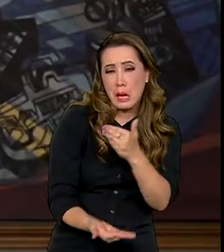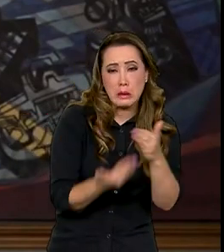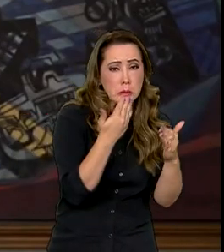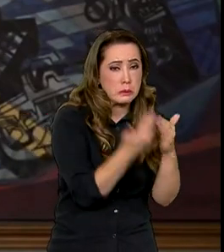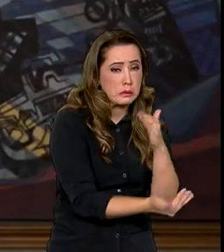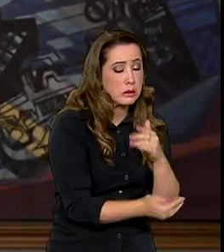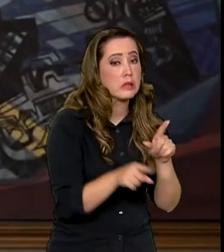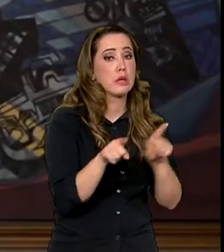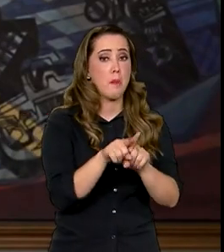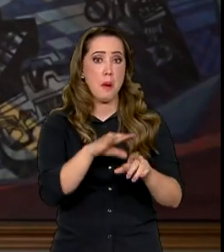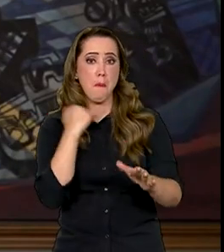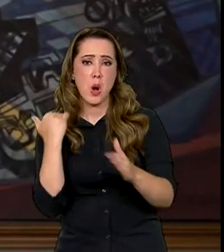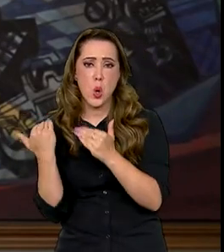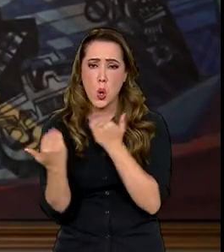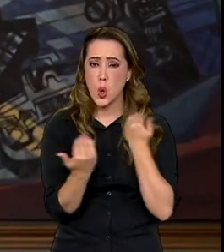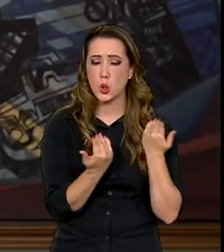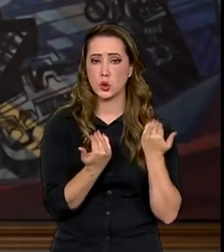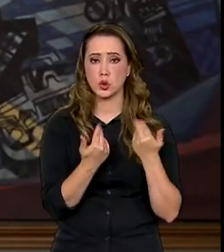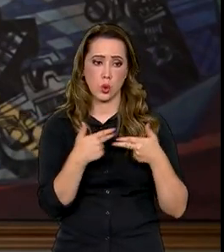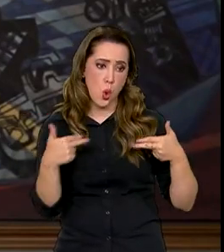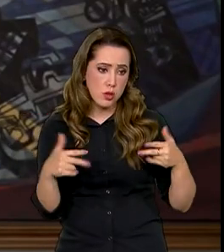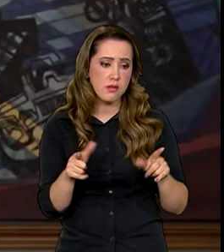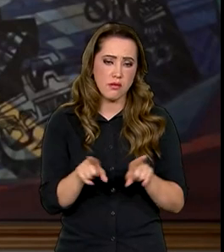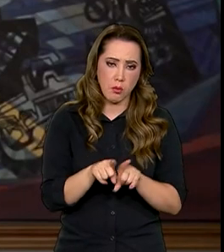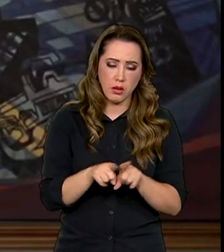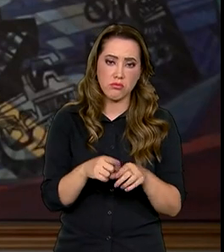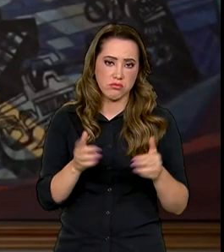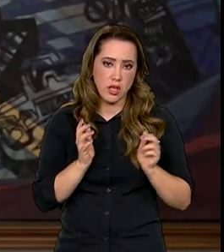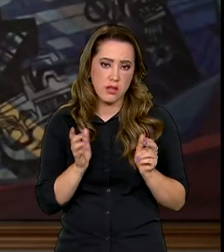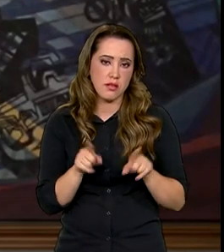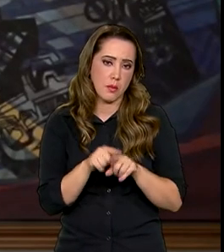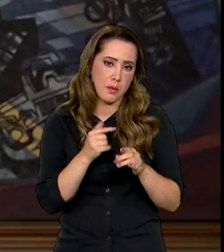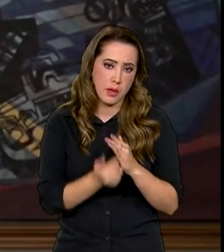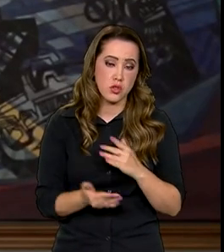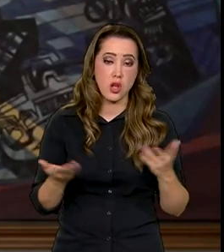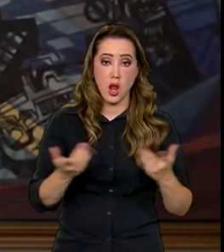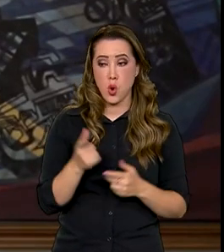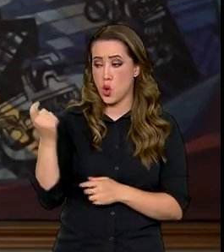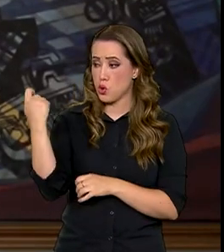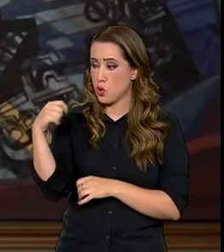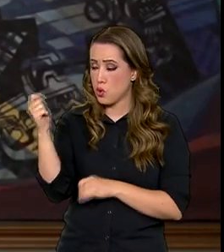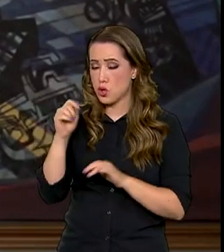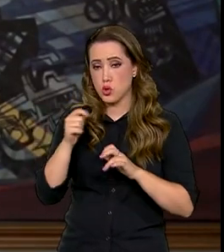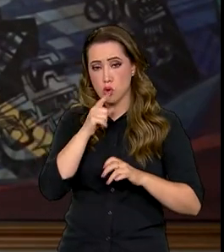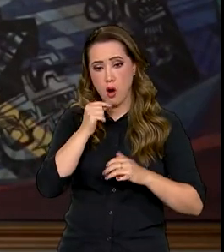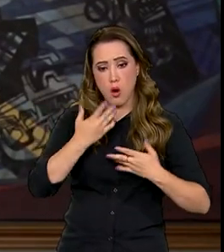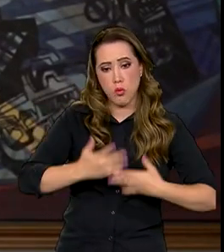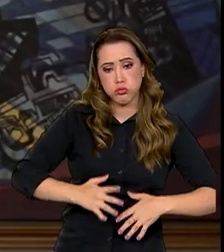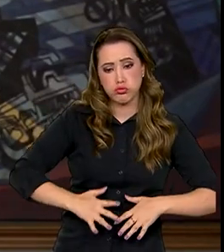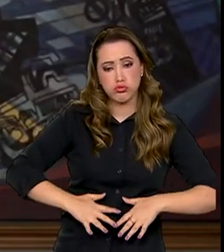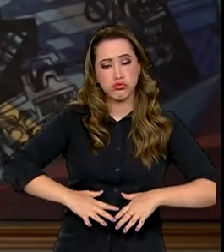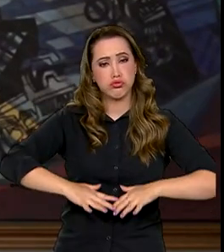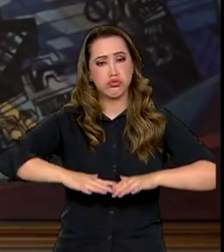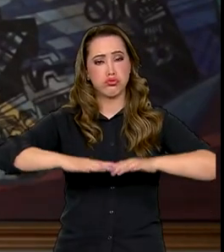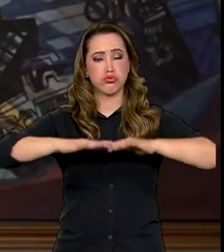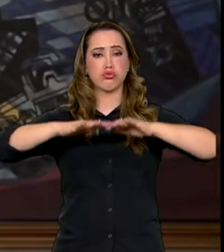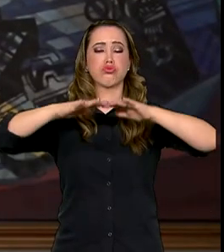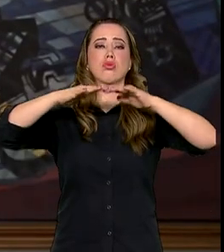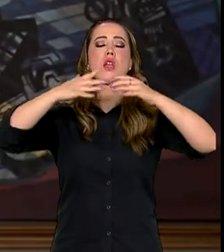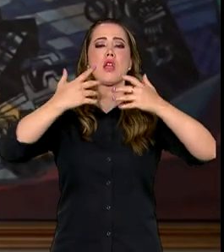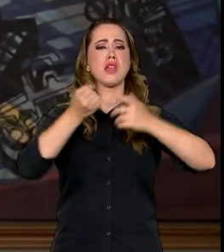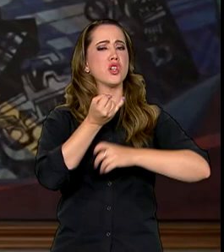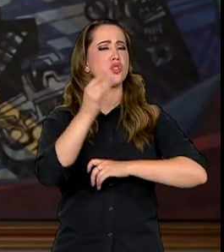e materiais. Nós, agora tivemos uma grande inundação no Rio Grande do Sul, são dezenas de pessoas